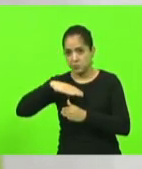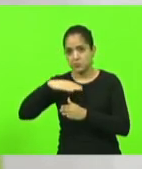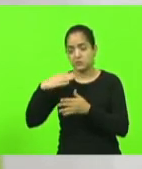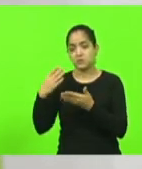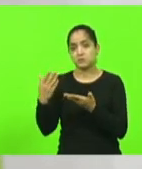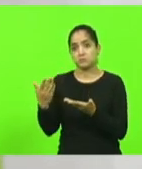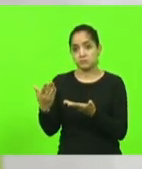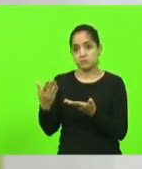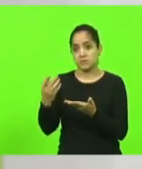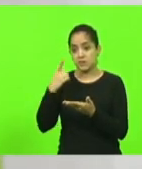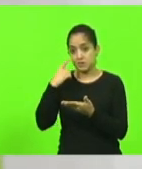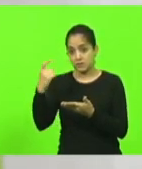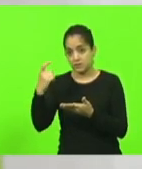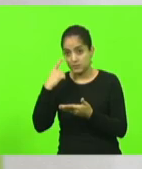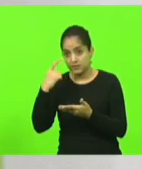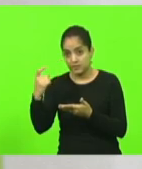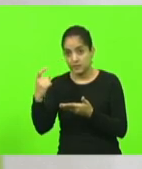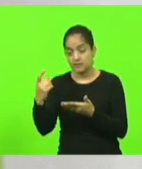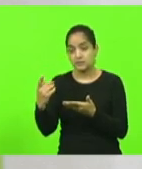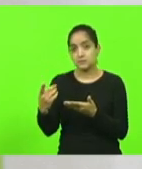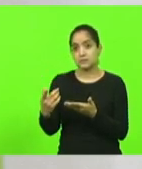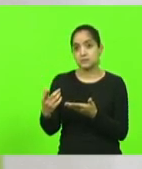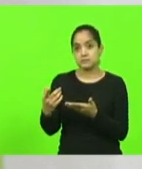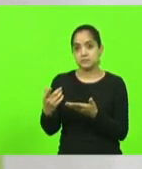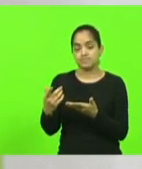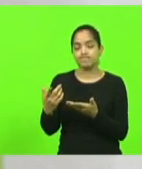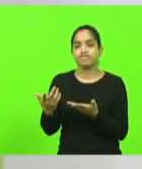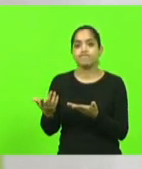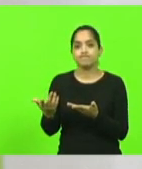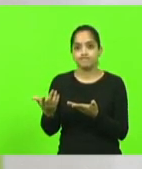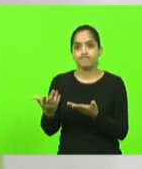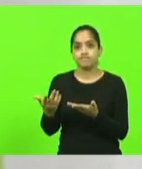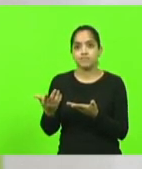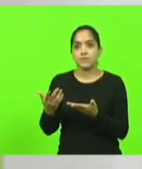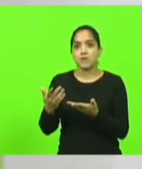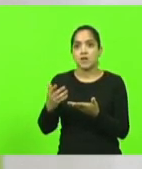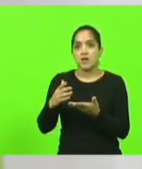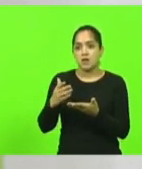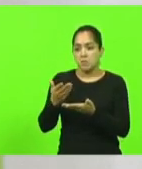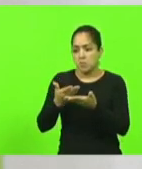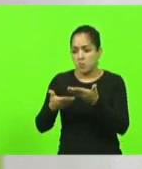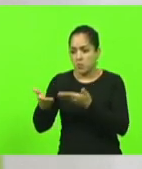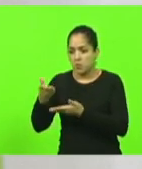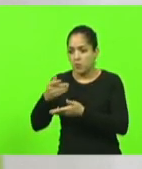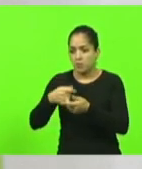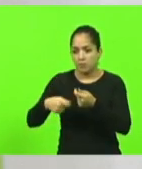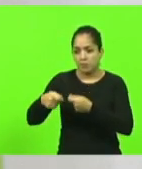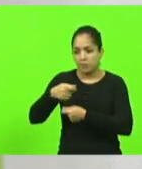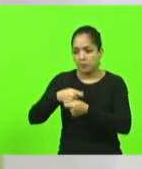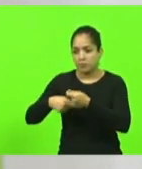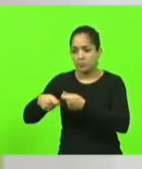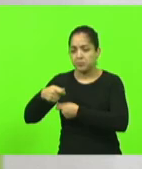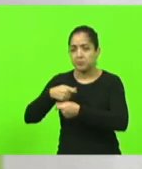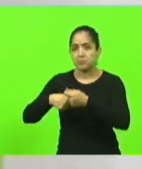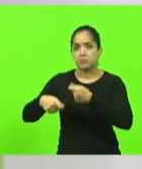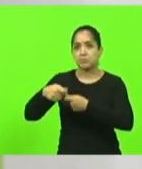interesses exclusos, perneado de negociações escrotas,